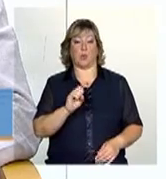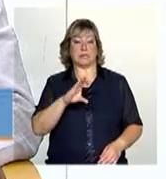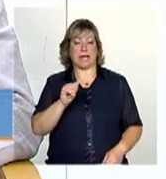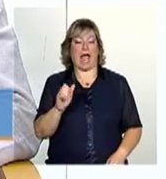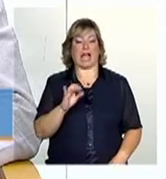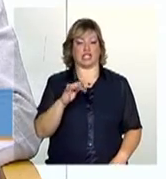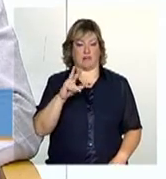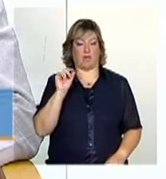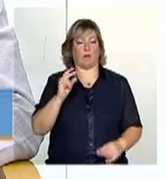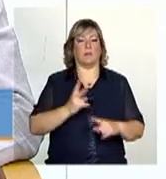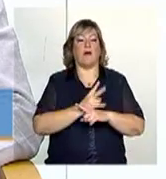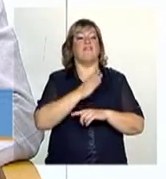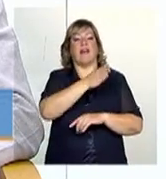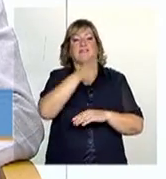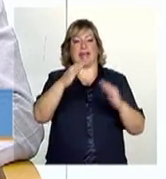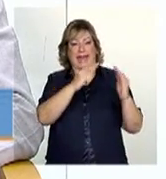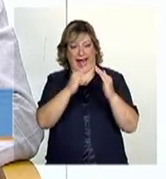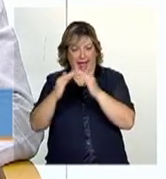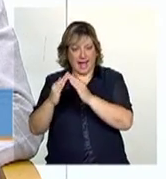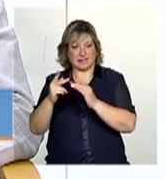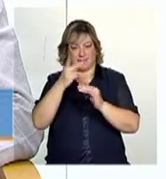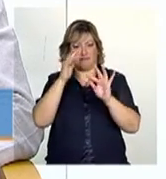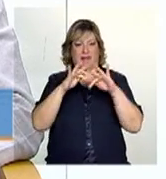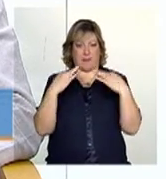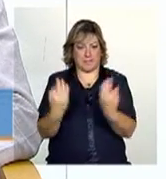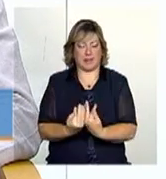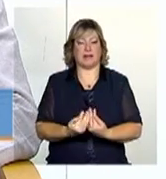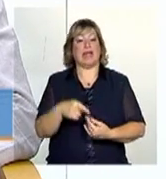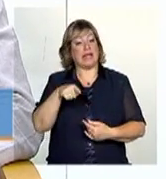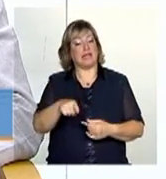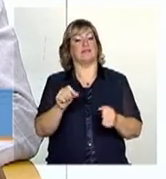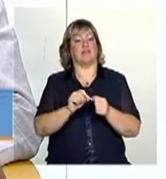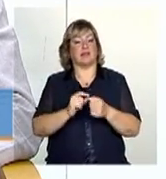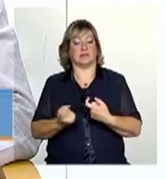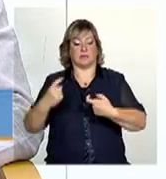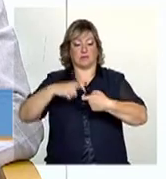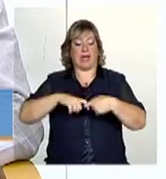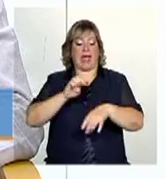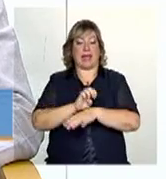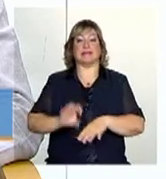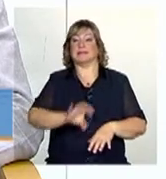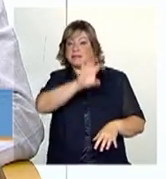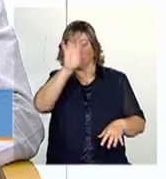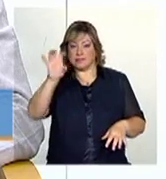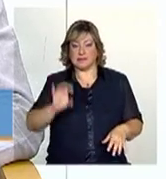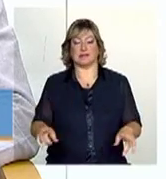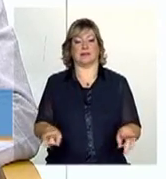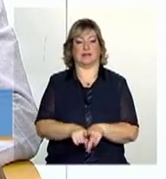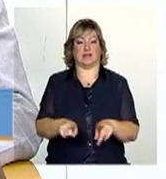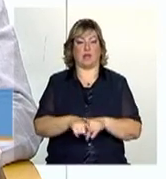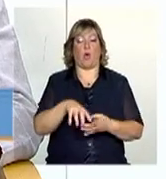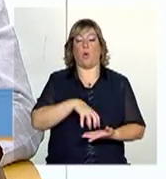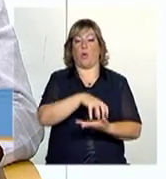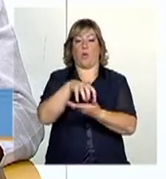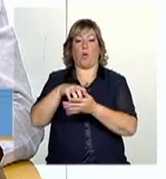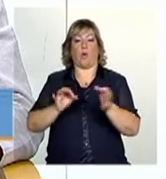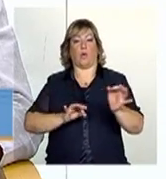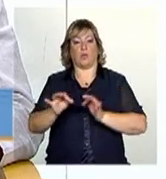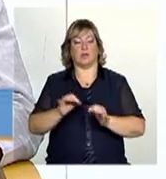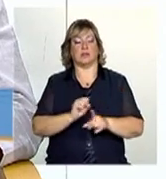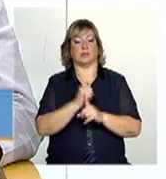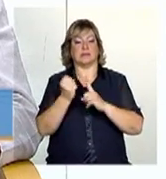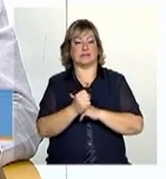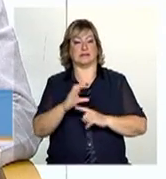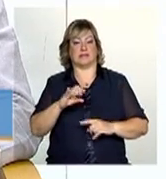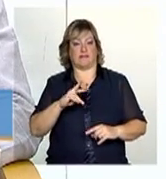sido conduzida com muita parceria com os Estados e com instituições da sociedade civil organizada, com outros parceiros.